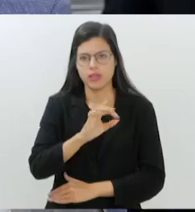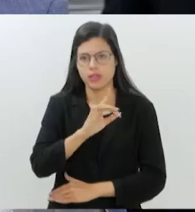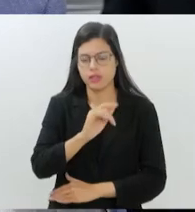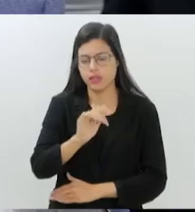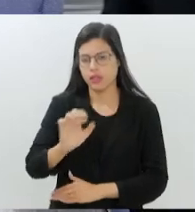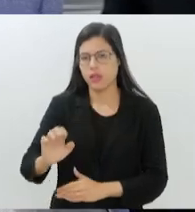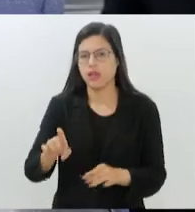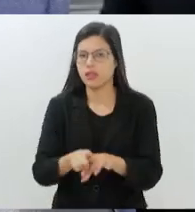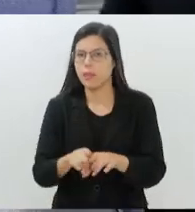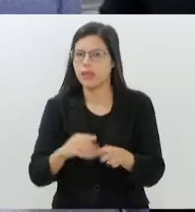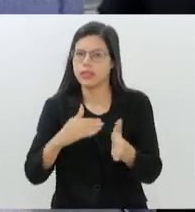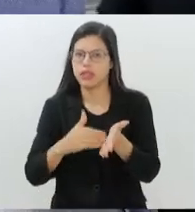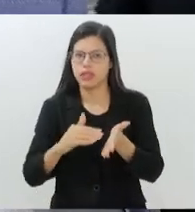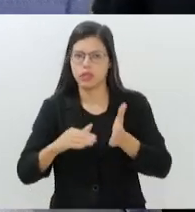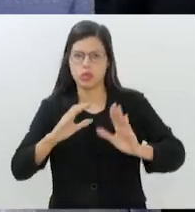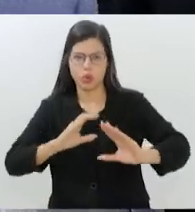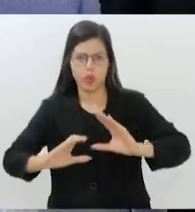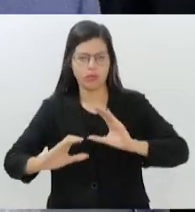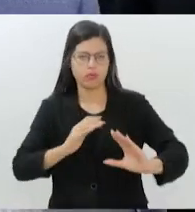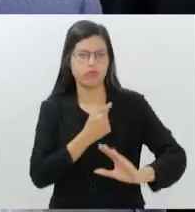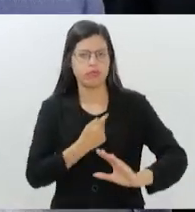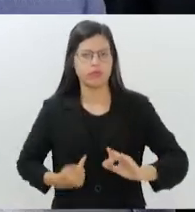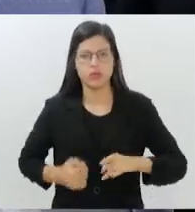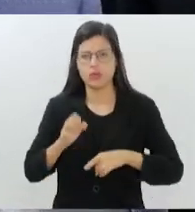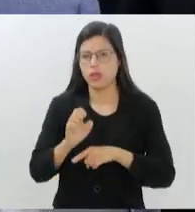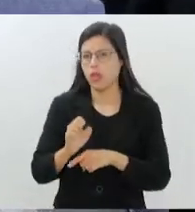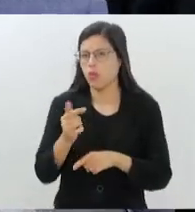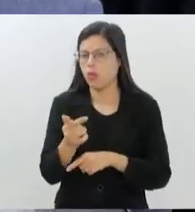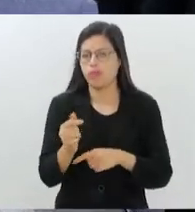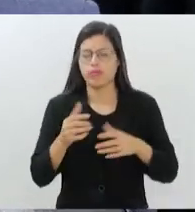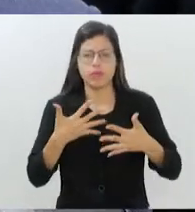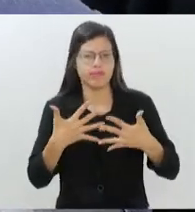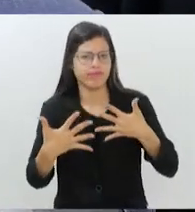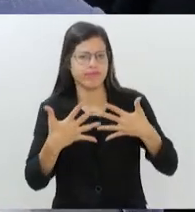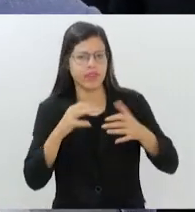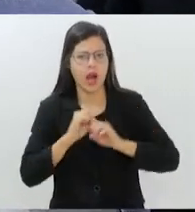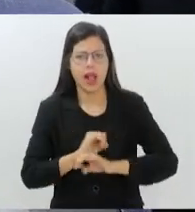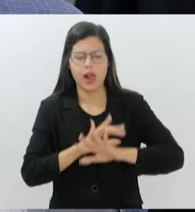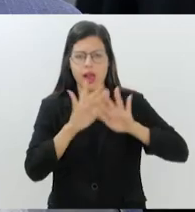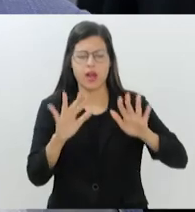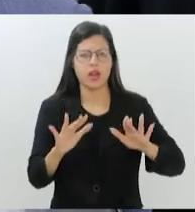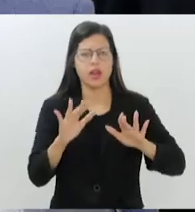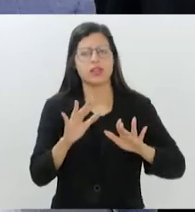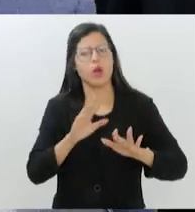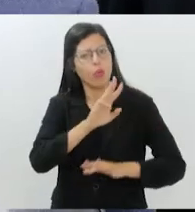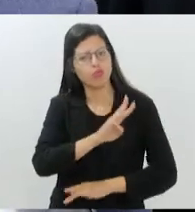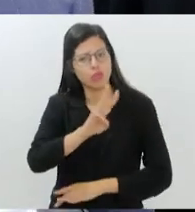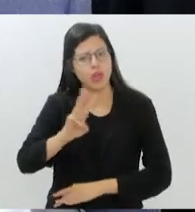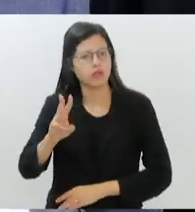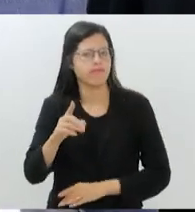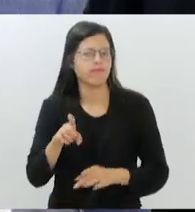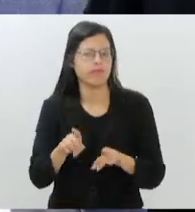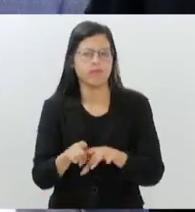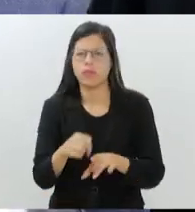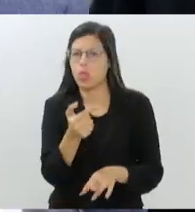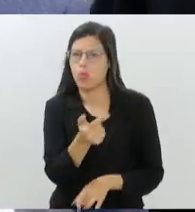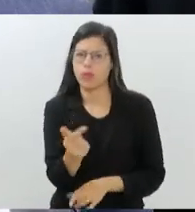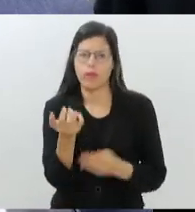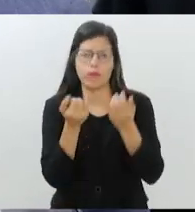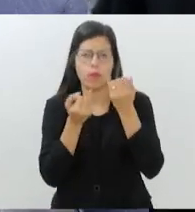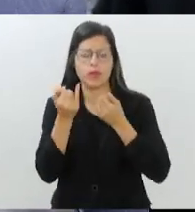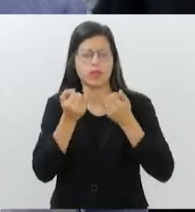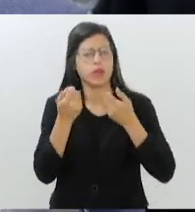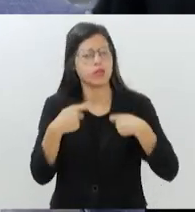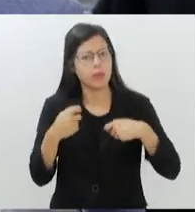governo do Estado, que não tem nada transparente, não tem os dados no CIAF, que é o site oficial do controle. Enfim, eles precisam